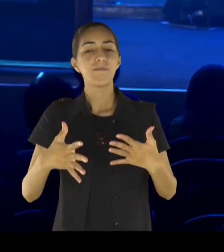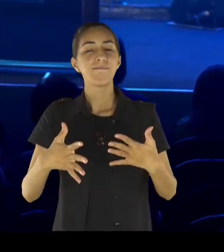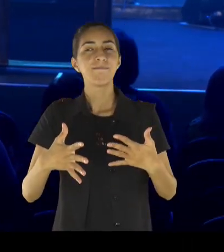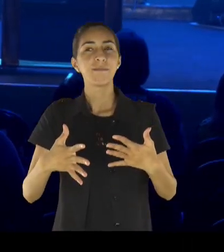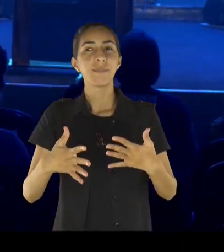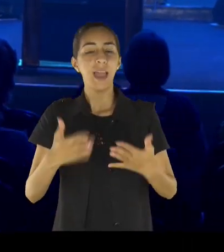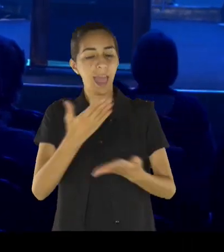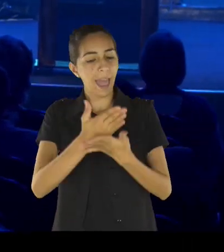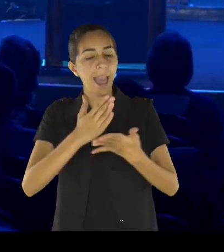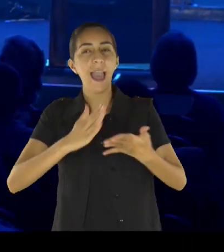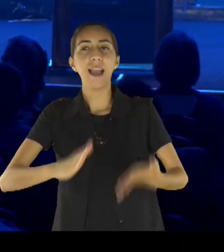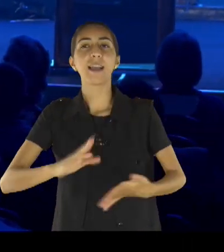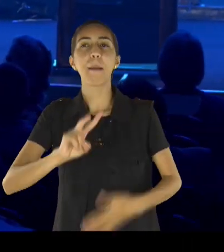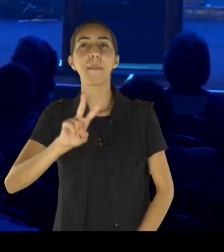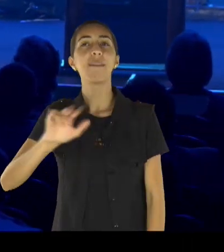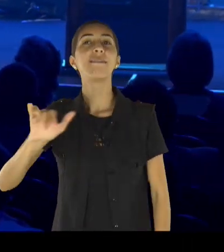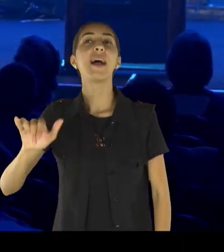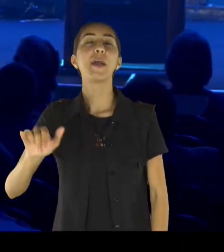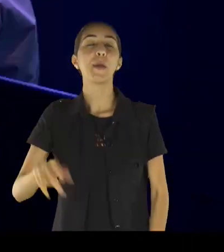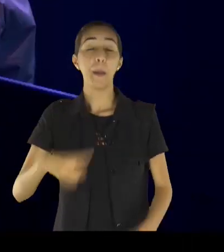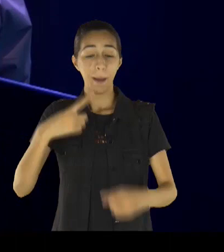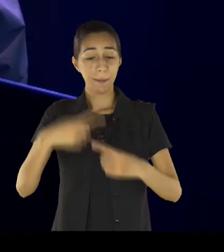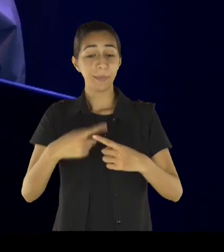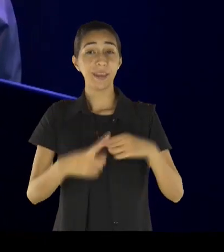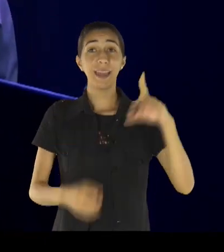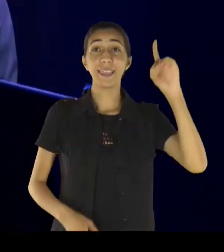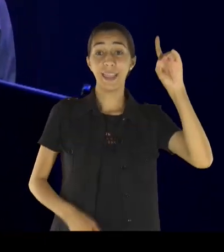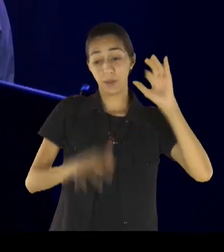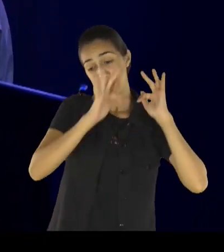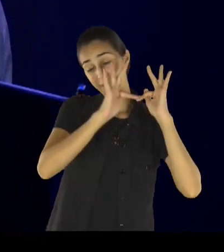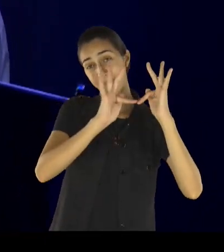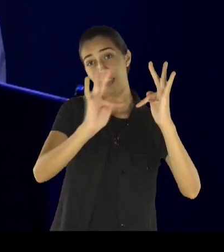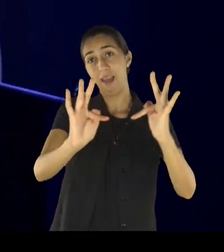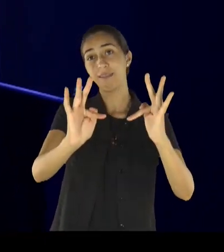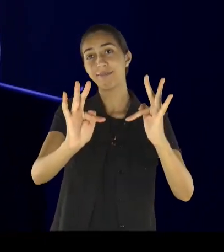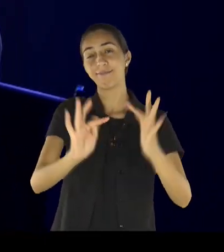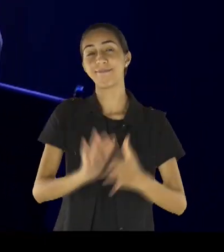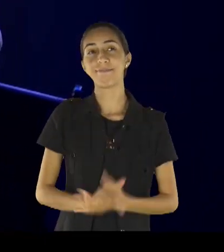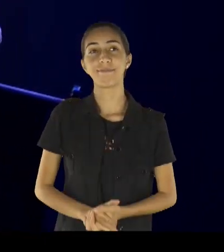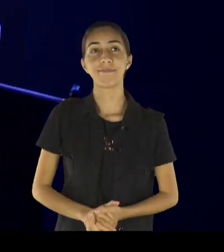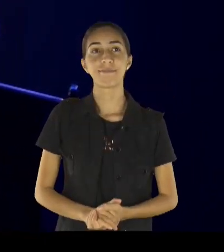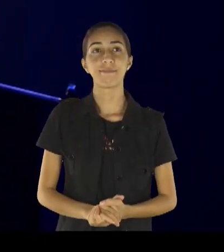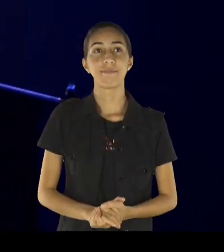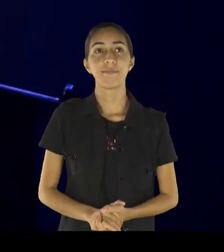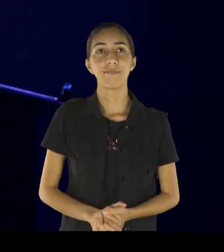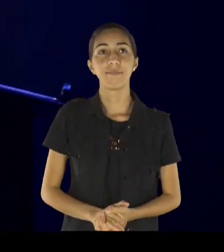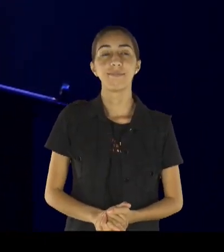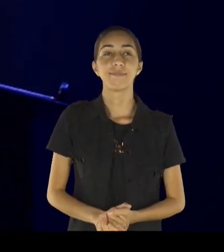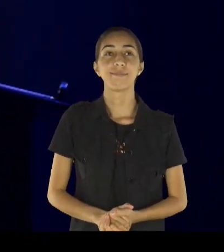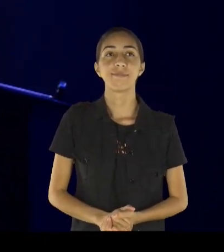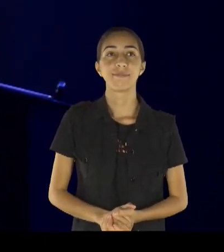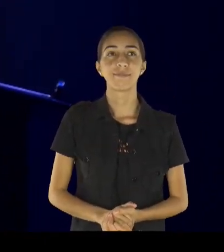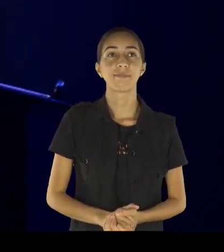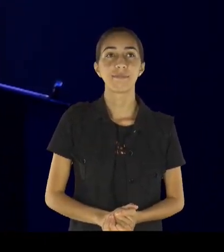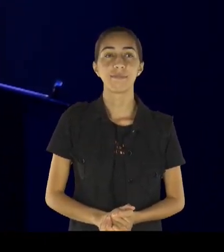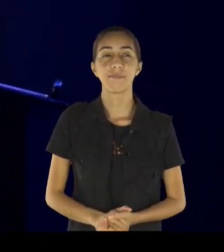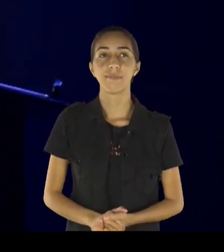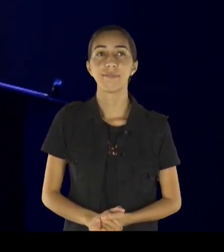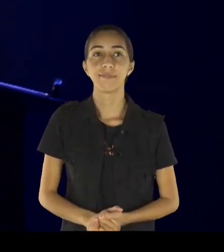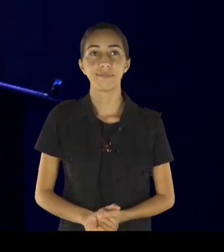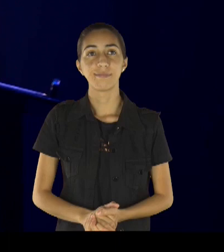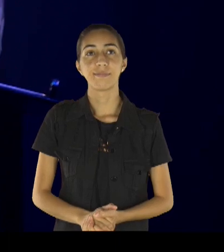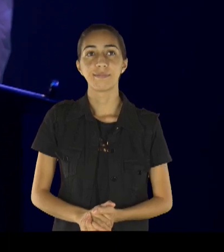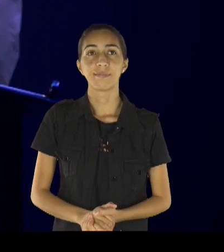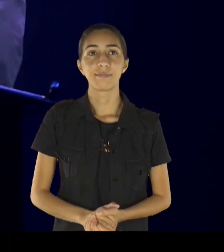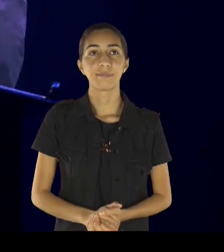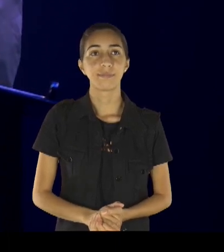mesmo com tudo isso, mesmo quando você olha para você, agora não vai dar, agora, e agora, como é que vai ser?